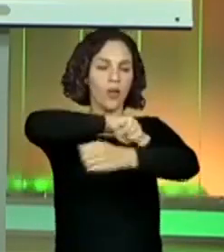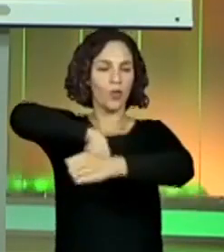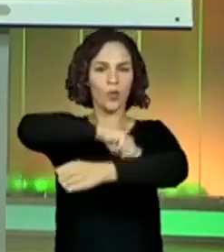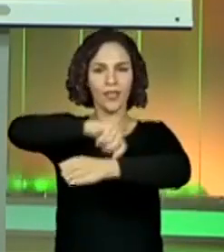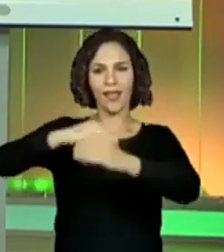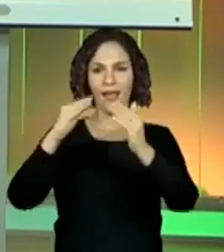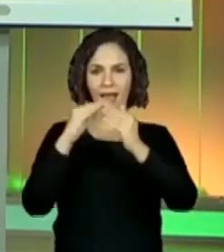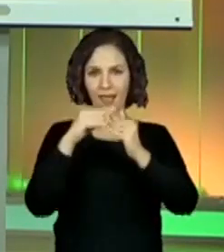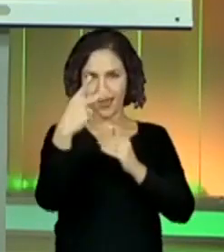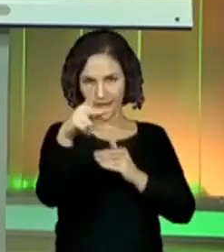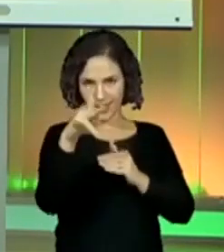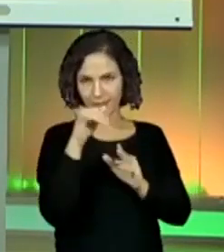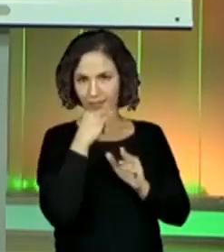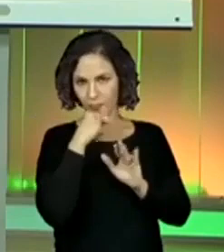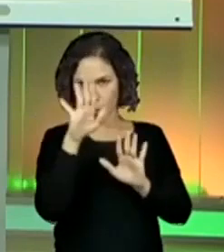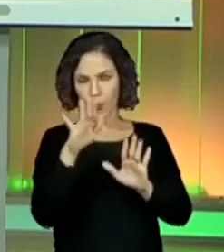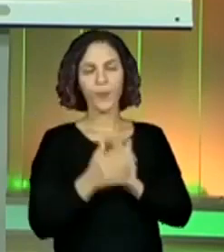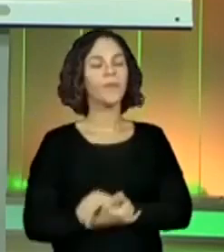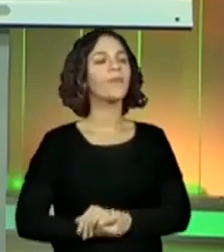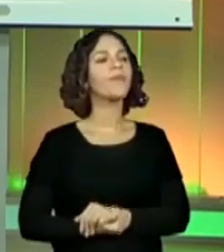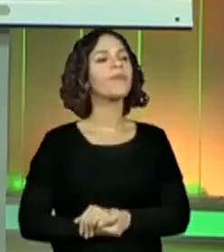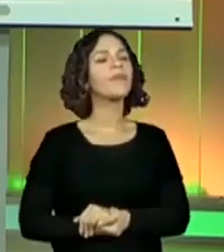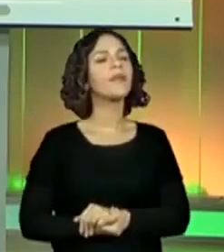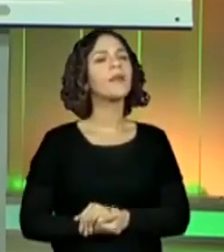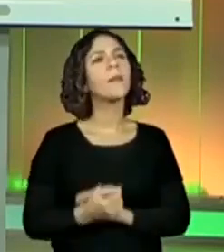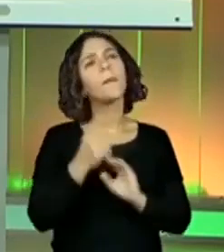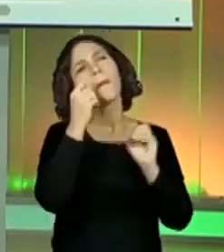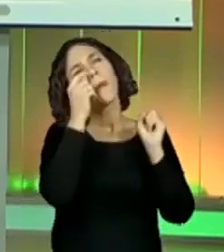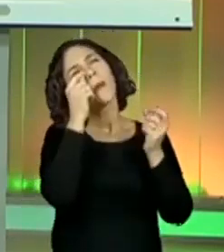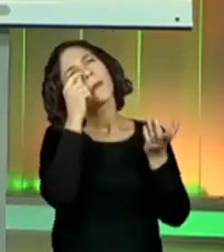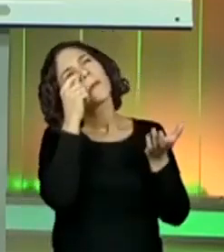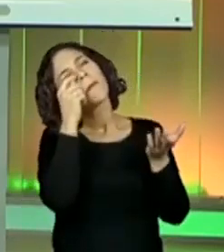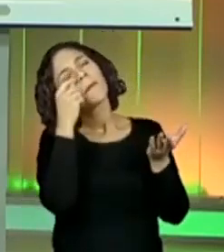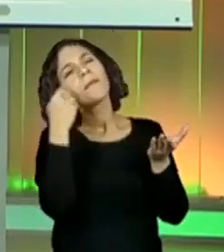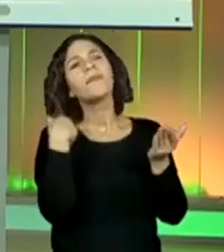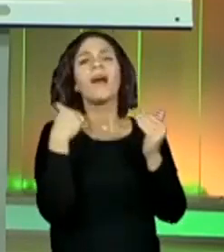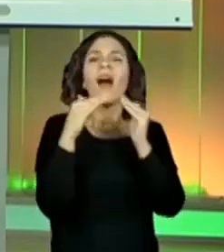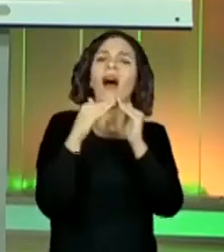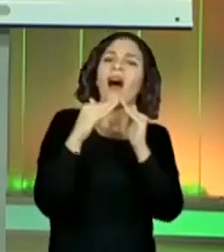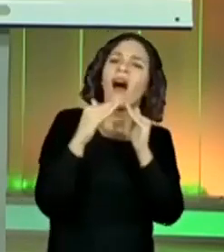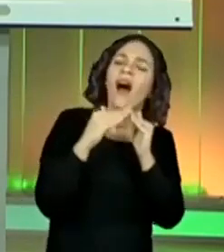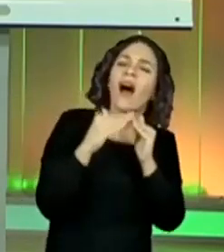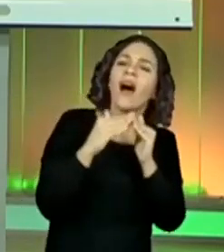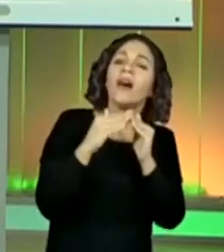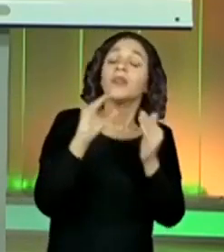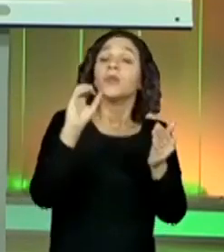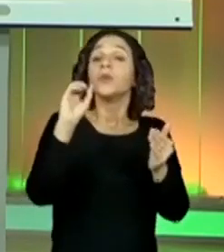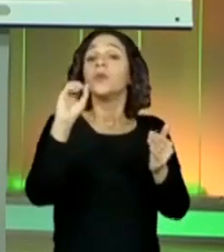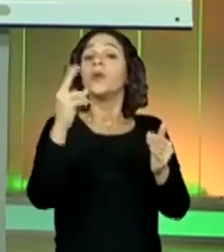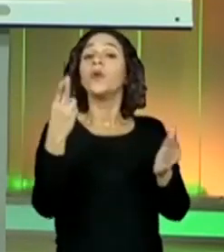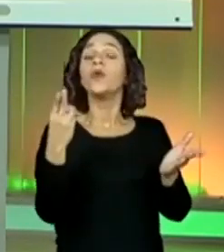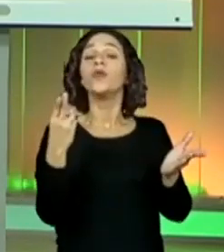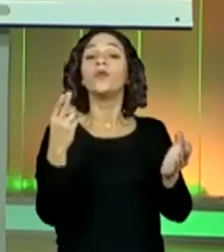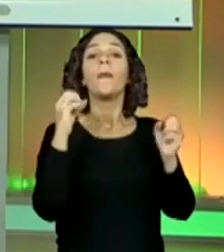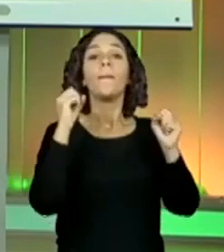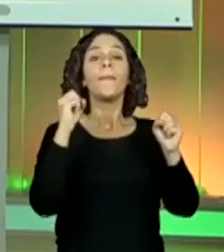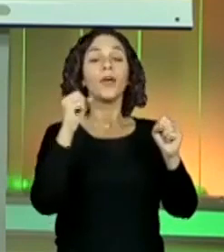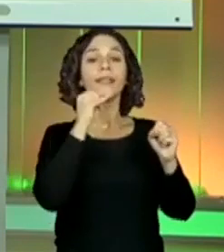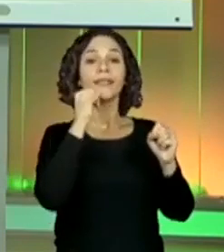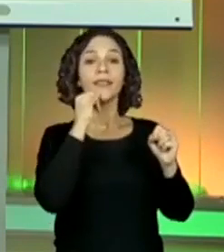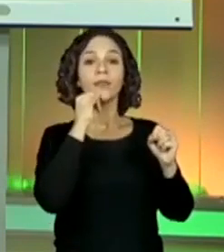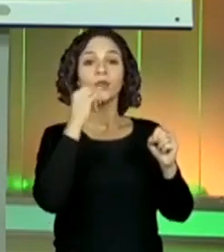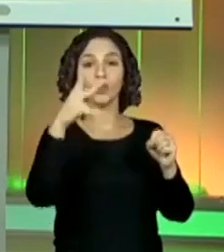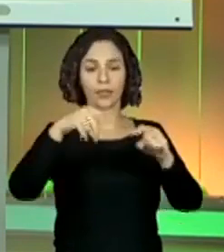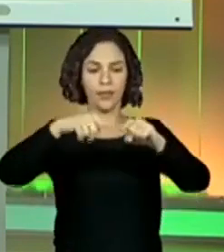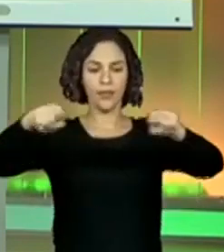casa, tá ok? Você pode pensar na cozinha da sua casa ou até mesmo você pode pensar no chão da